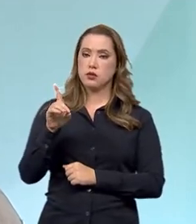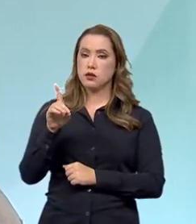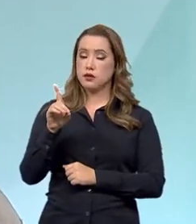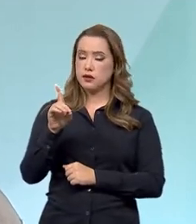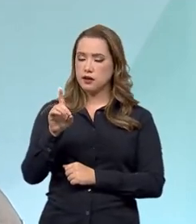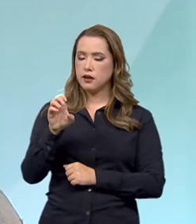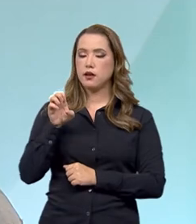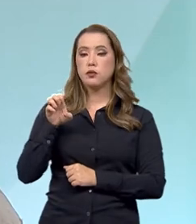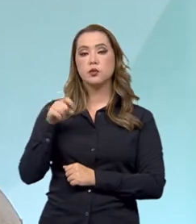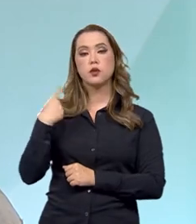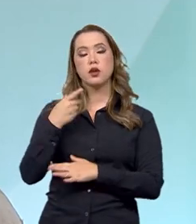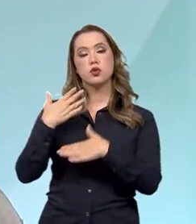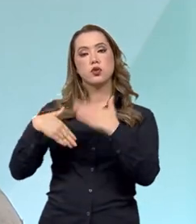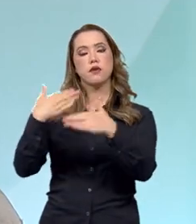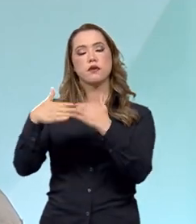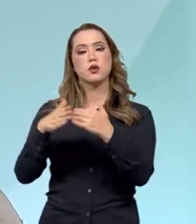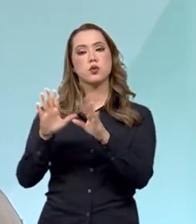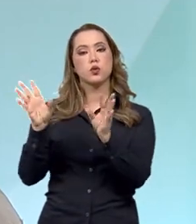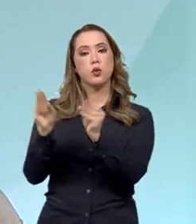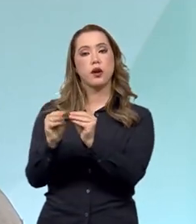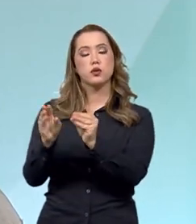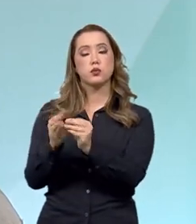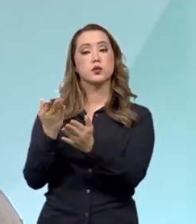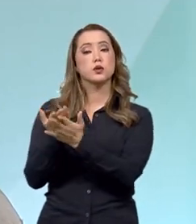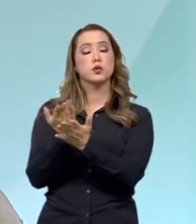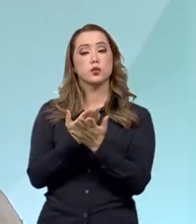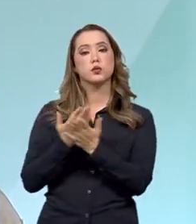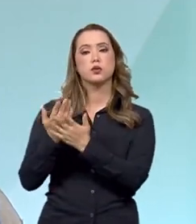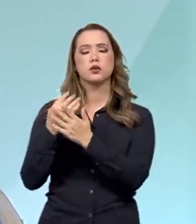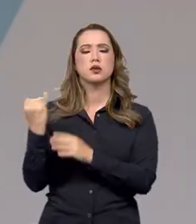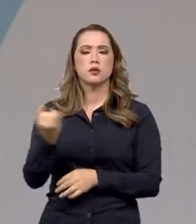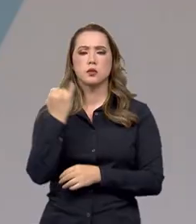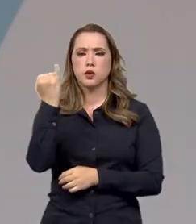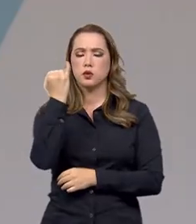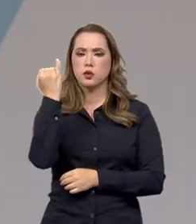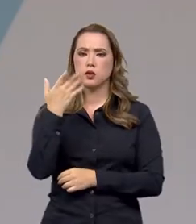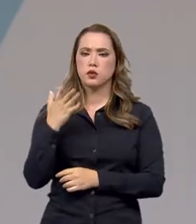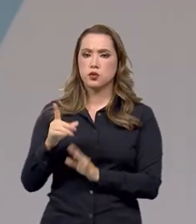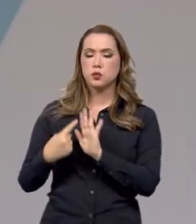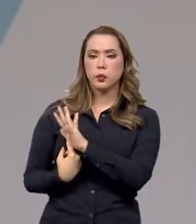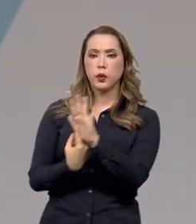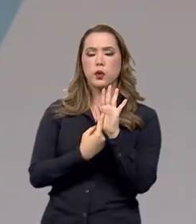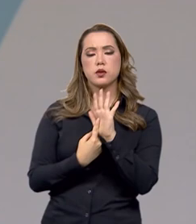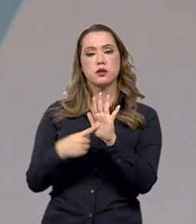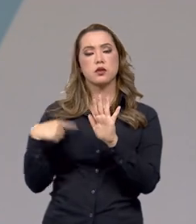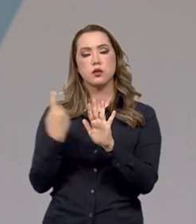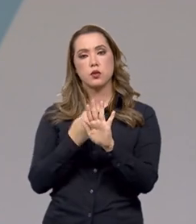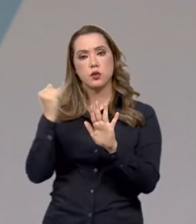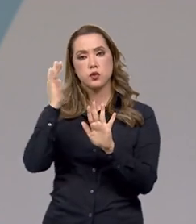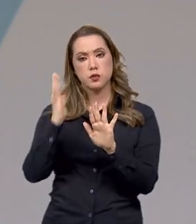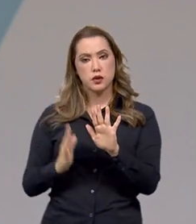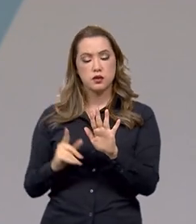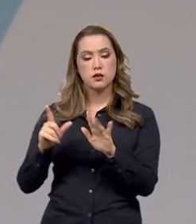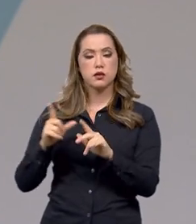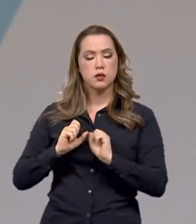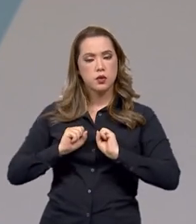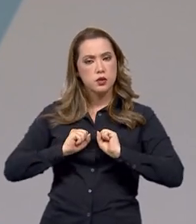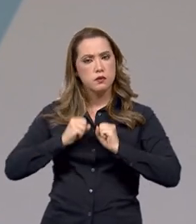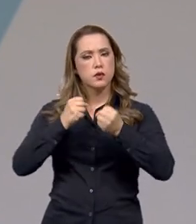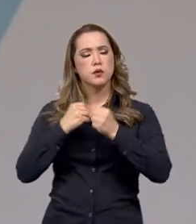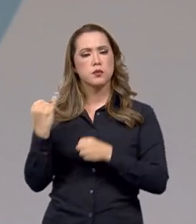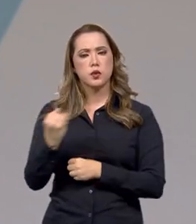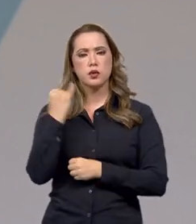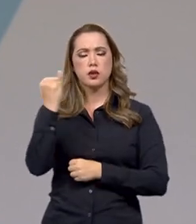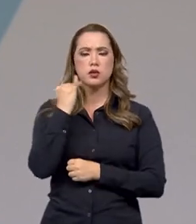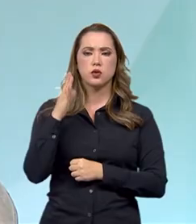bastante na consolidação desses estudos. Isso foi muito importante e demonstra que o Brasil está fazendo um esforço muito